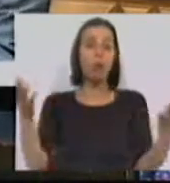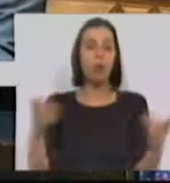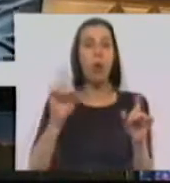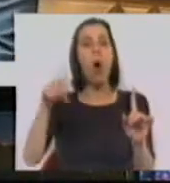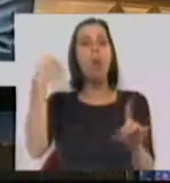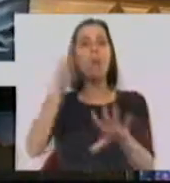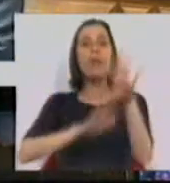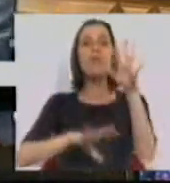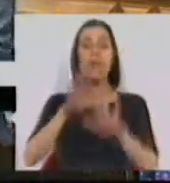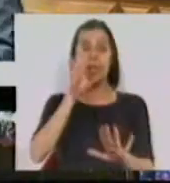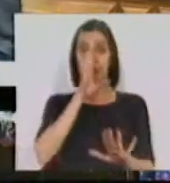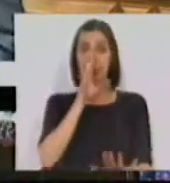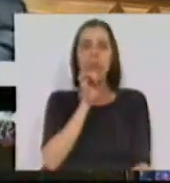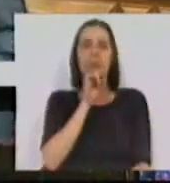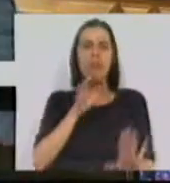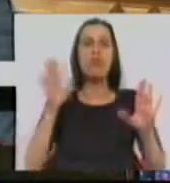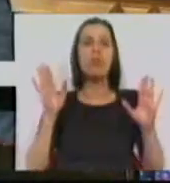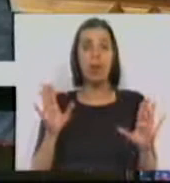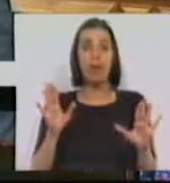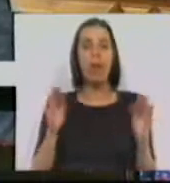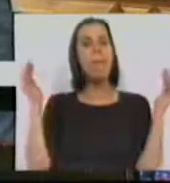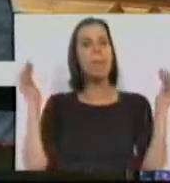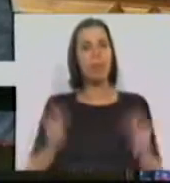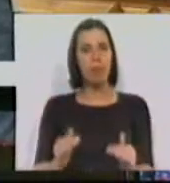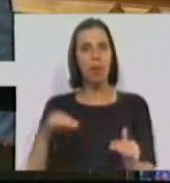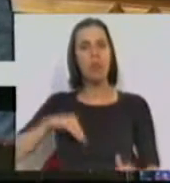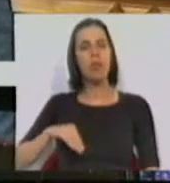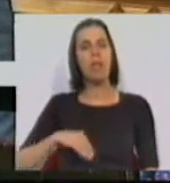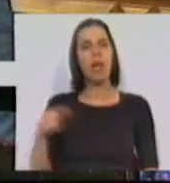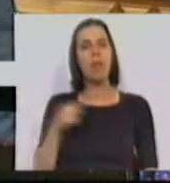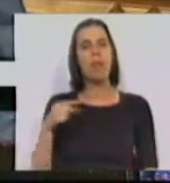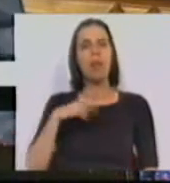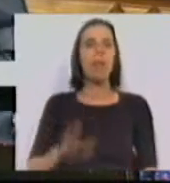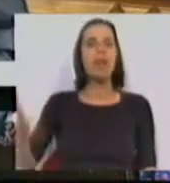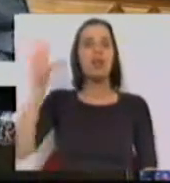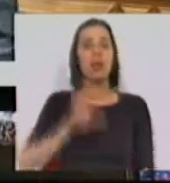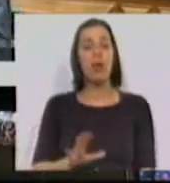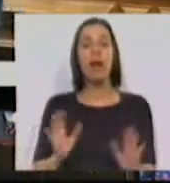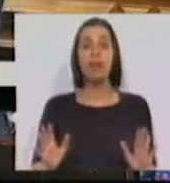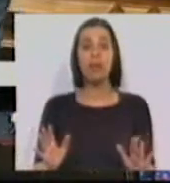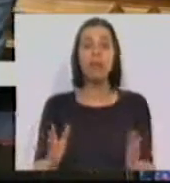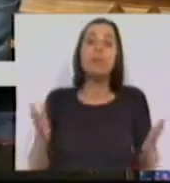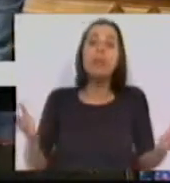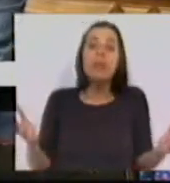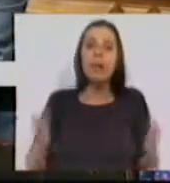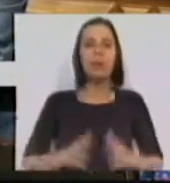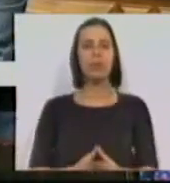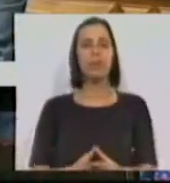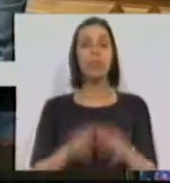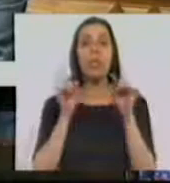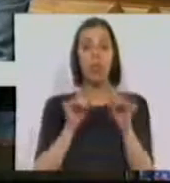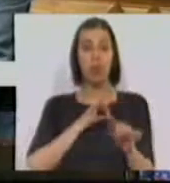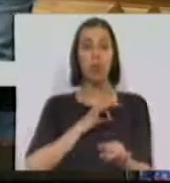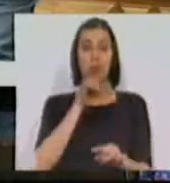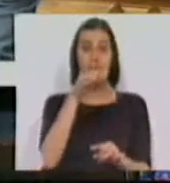que o que se deveria fazer, se fosse possível, era diminuir o salário mínimo nacional. E, portanto, isso